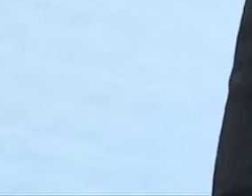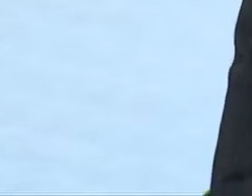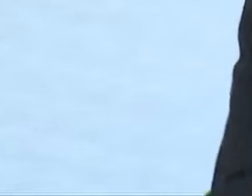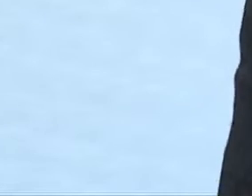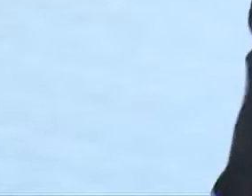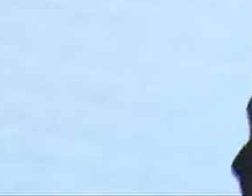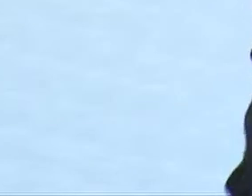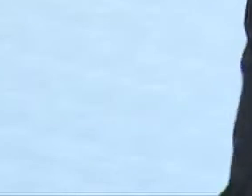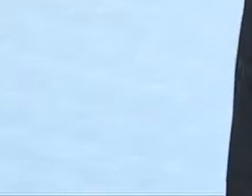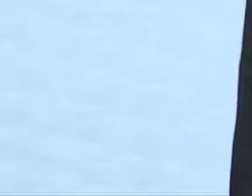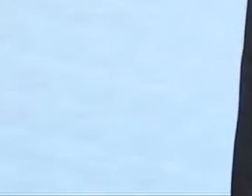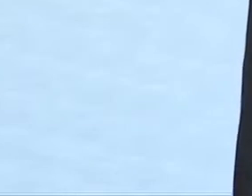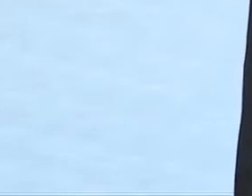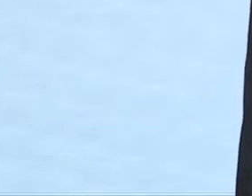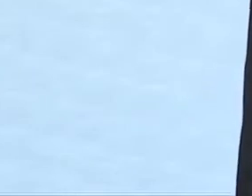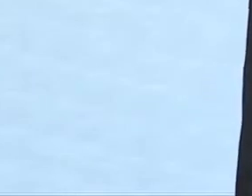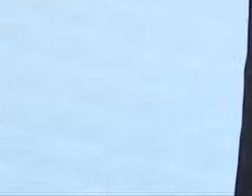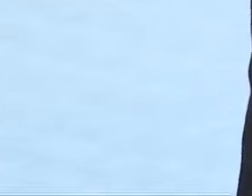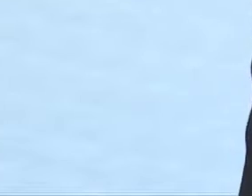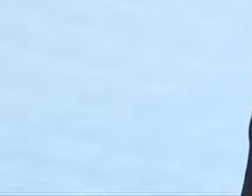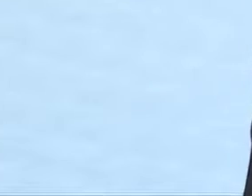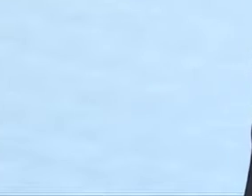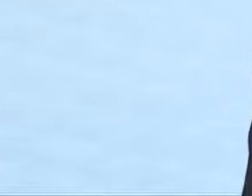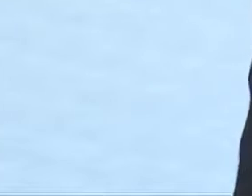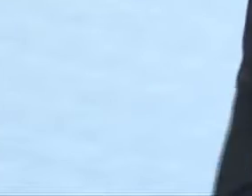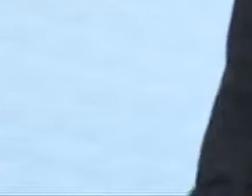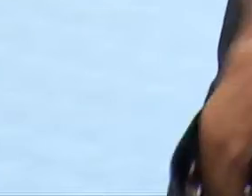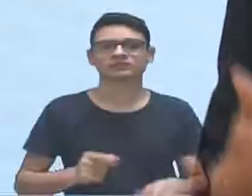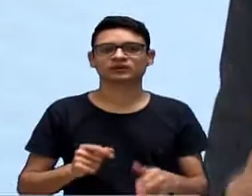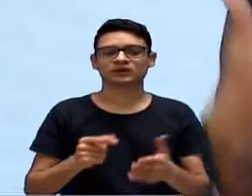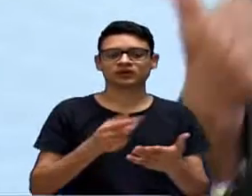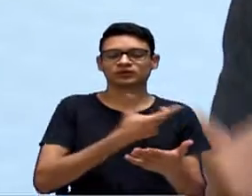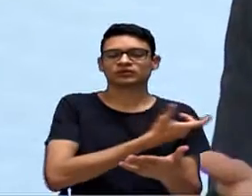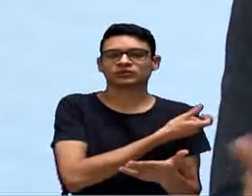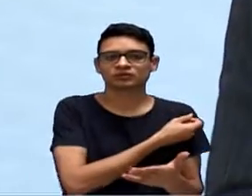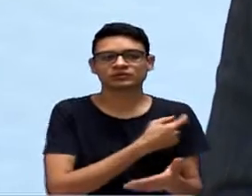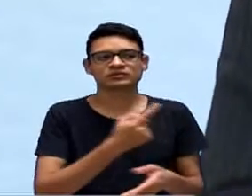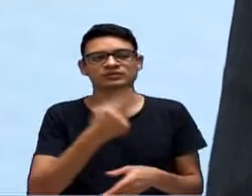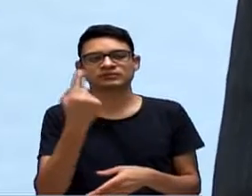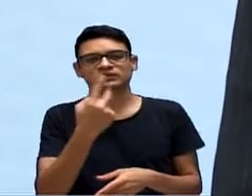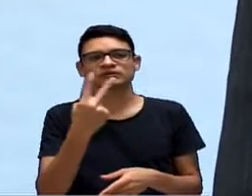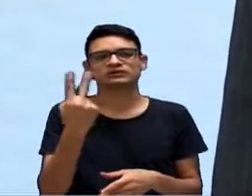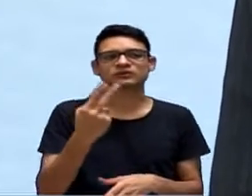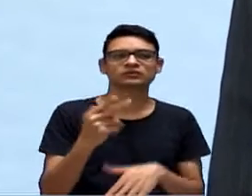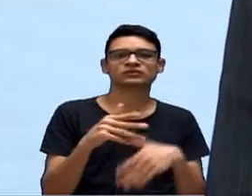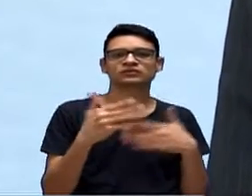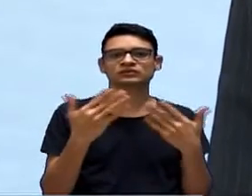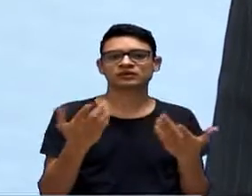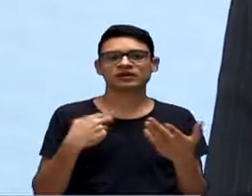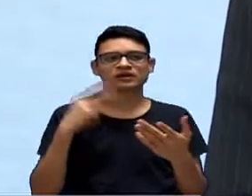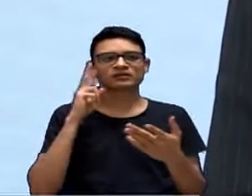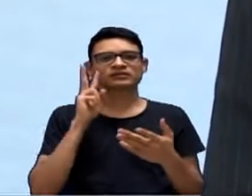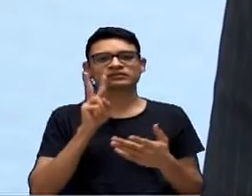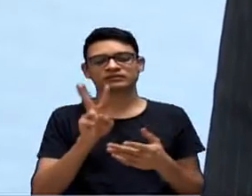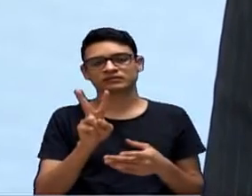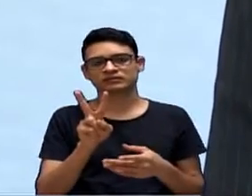empresa desenvolvida também, quantidade de doses aplicadas, se é primeira ou segunda. É o que eu vejo,